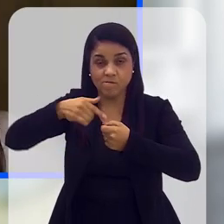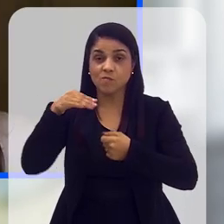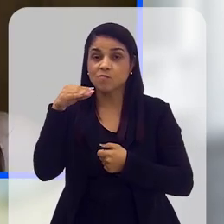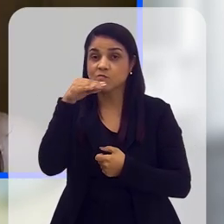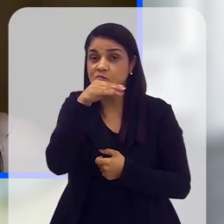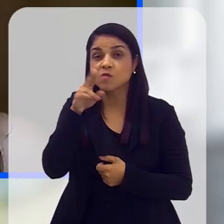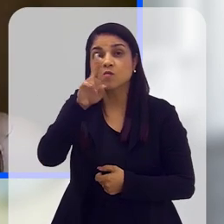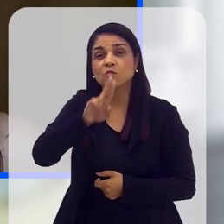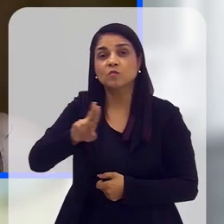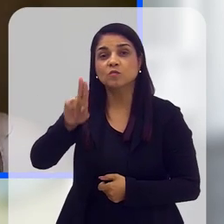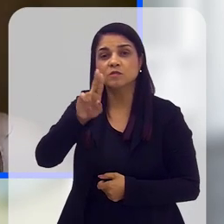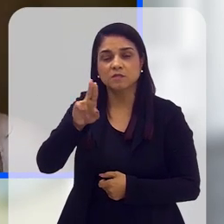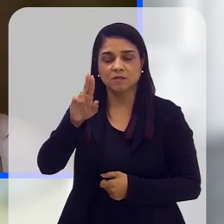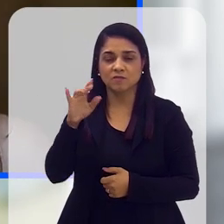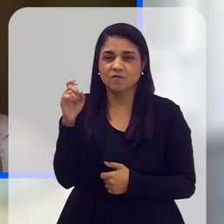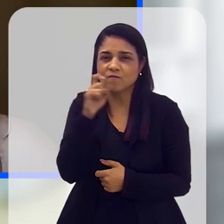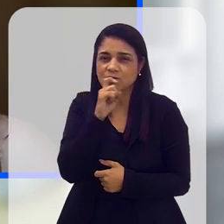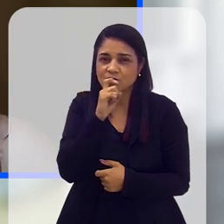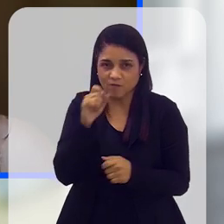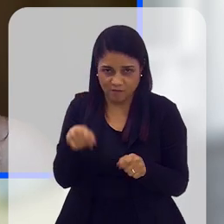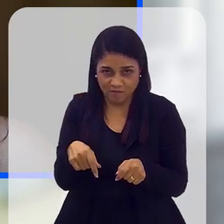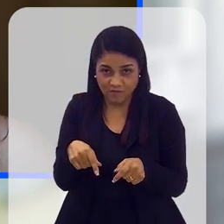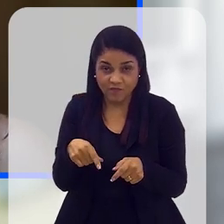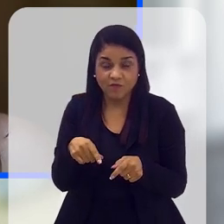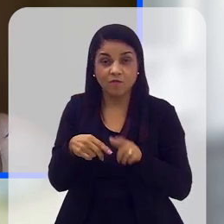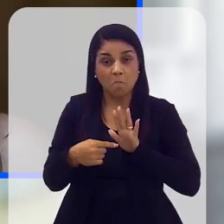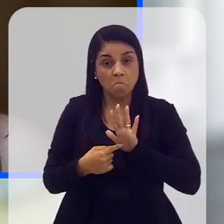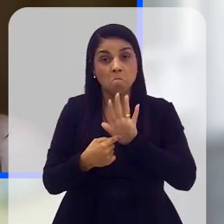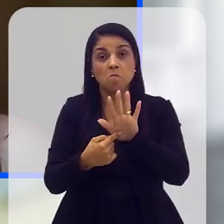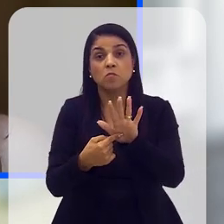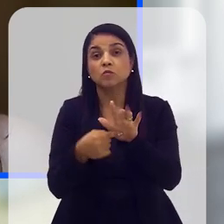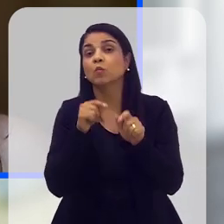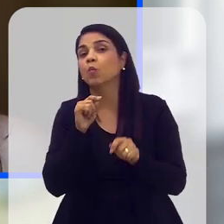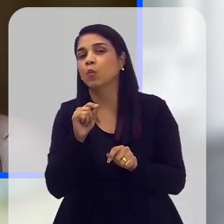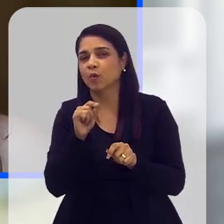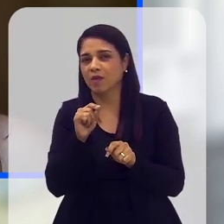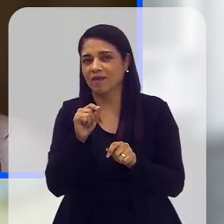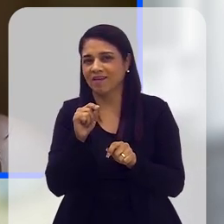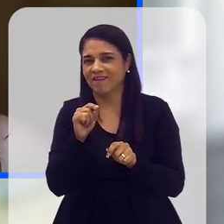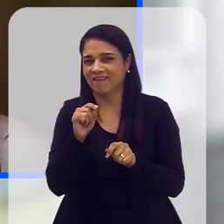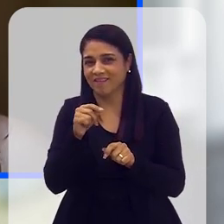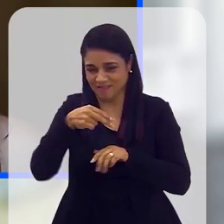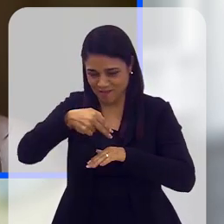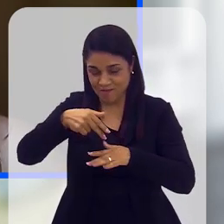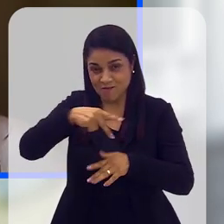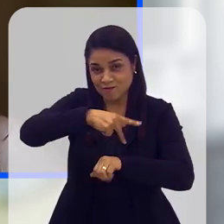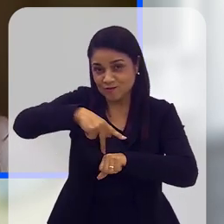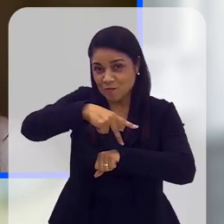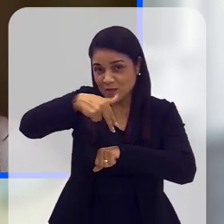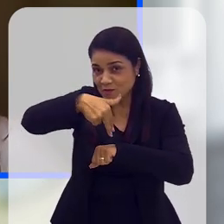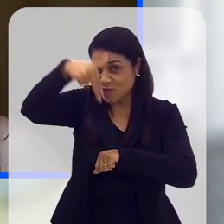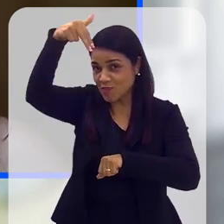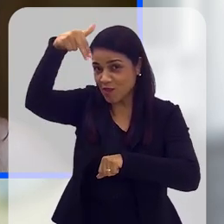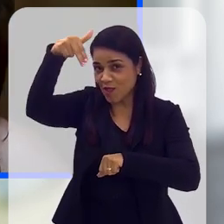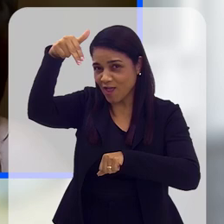Então, isso chocou bastante, porque ficou visível que essa produção